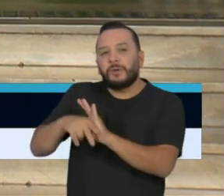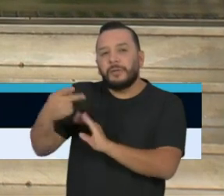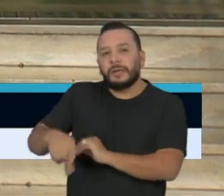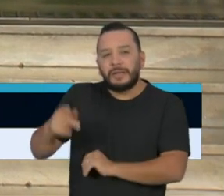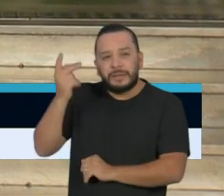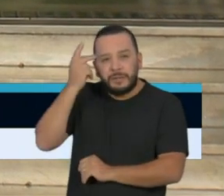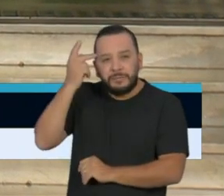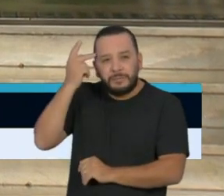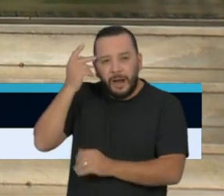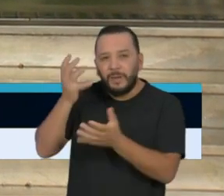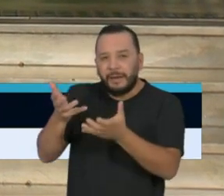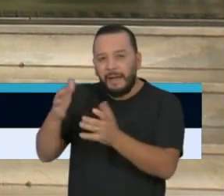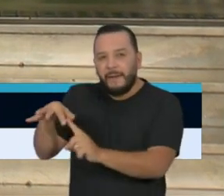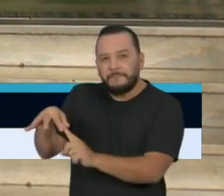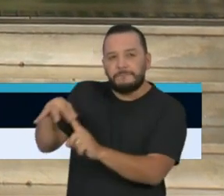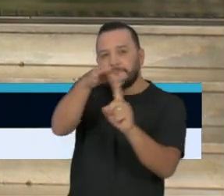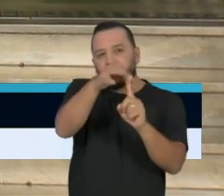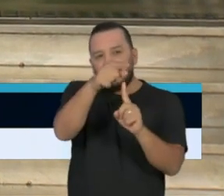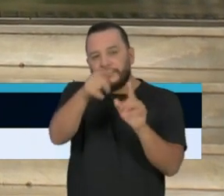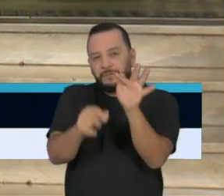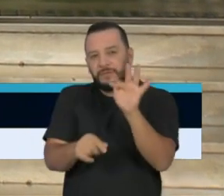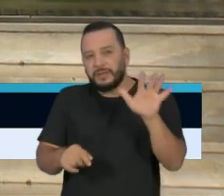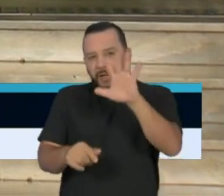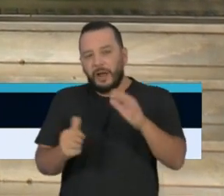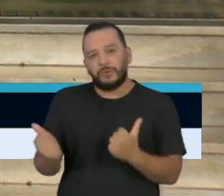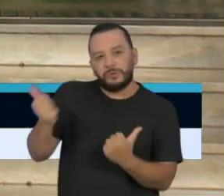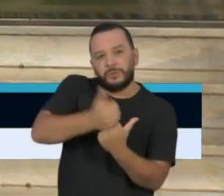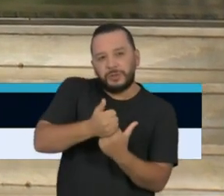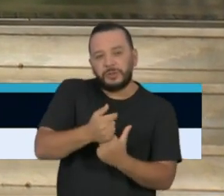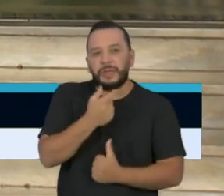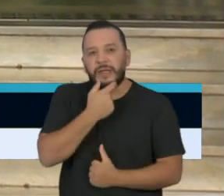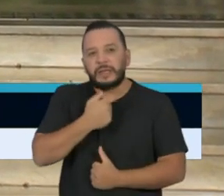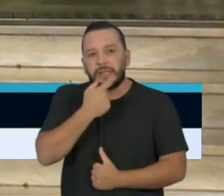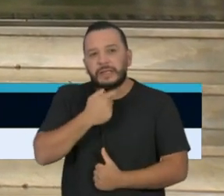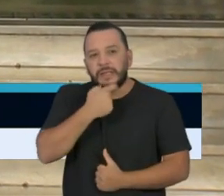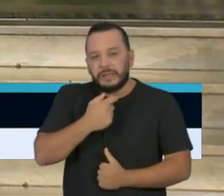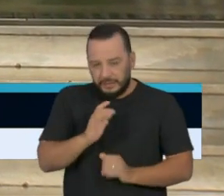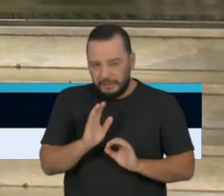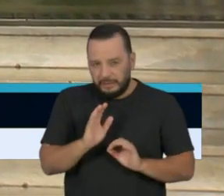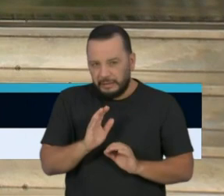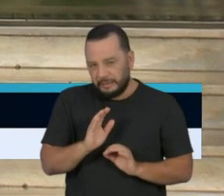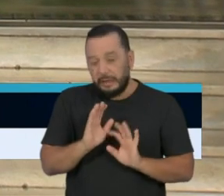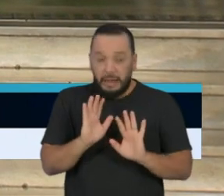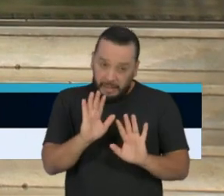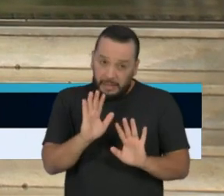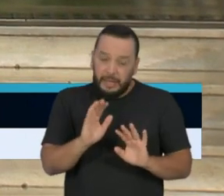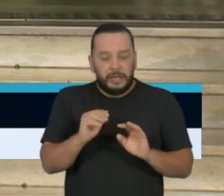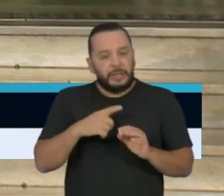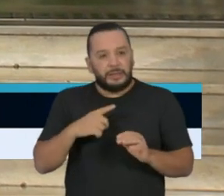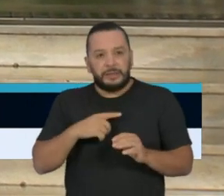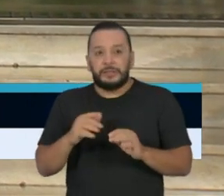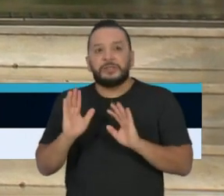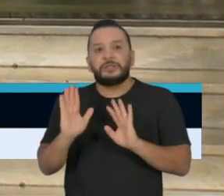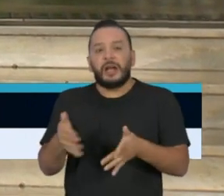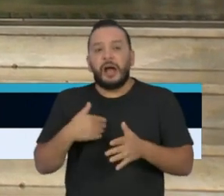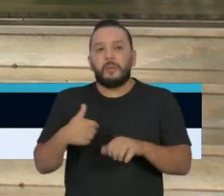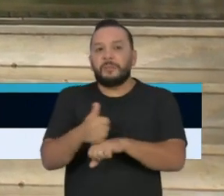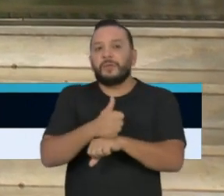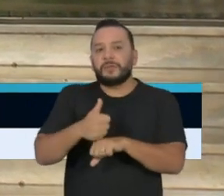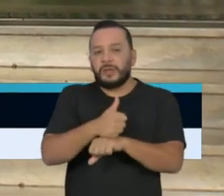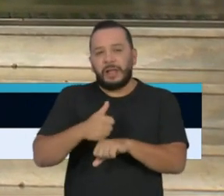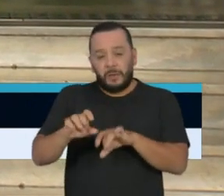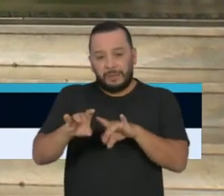CNN. Queria ver, o senhor falou que seria uma troca técnica por uma troca política, mas eventualmente também pode ser um médico que tenha